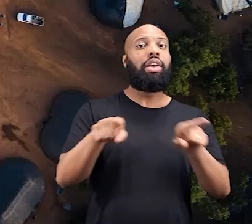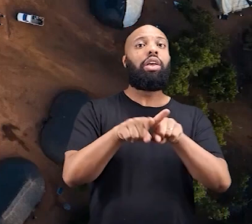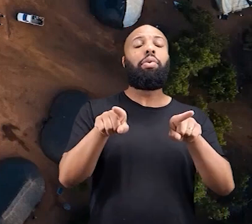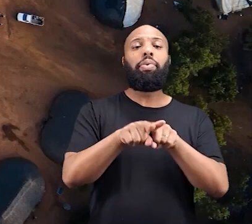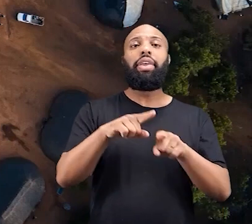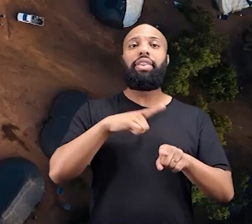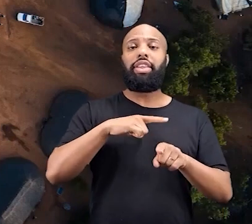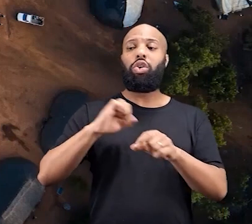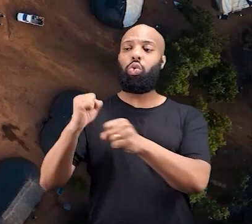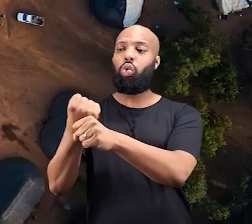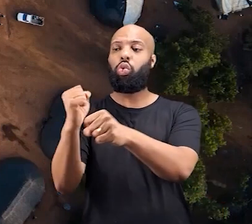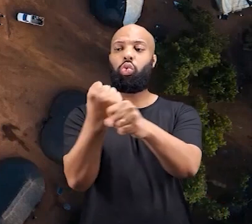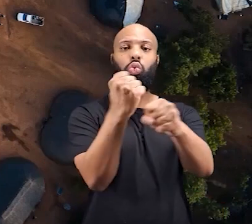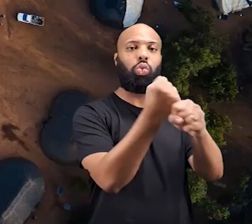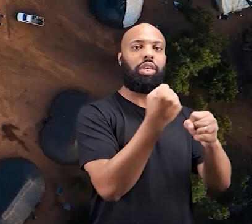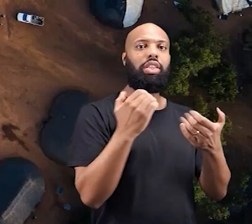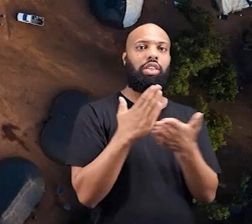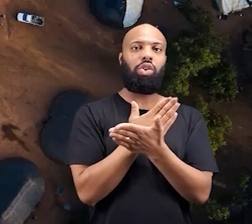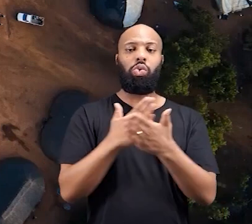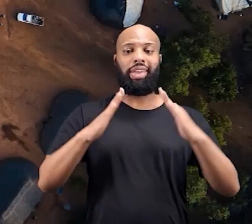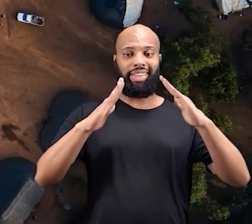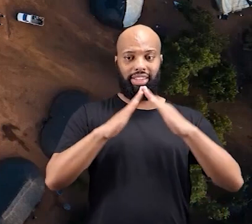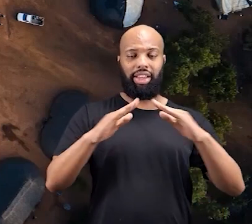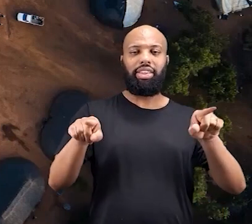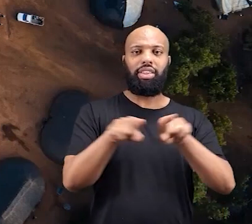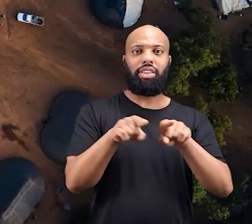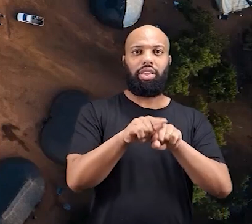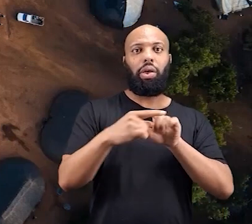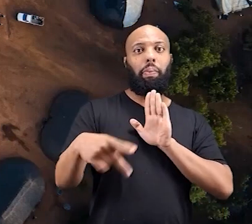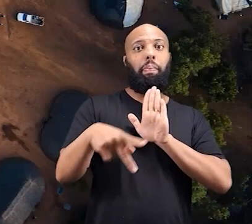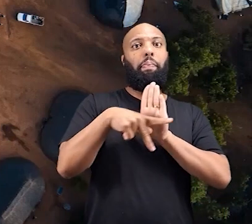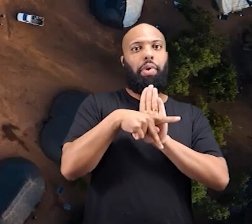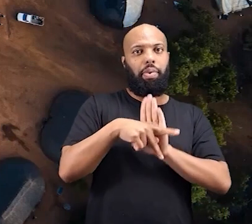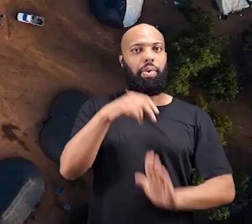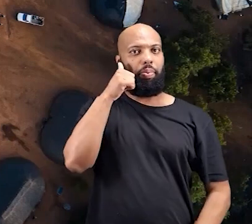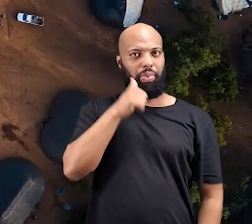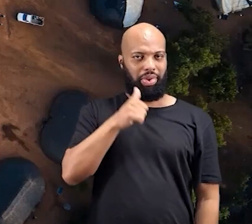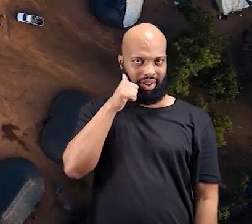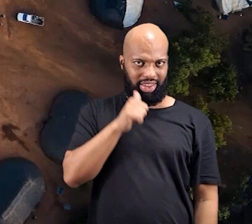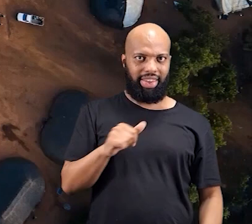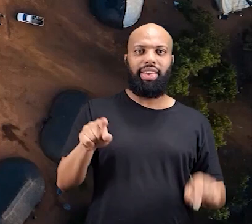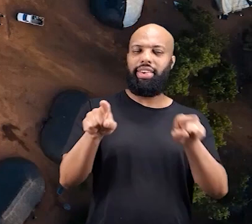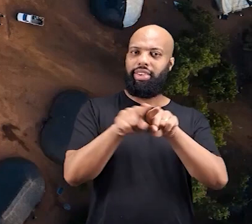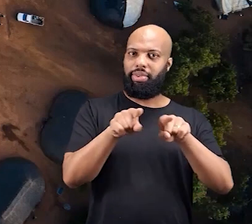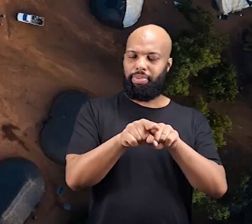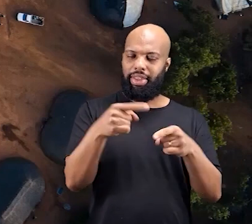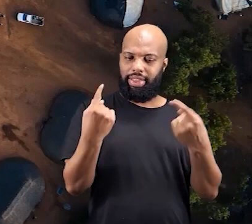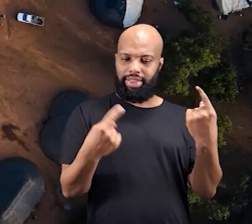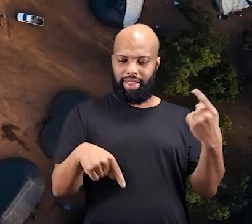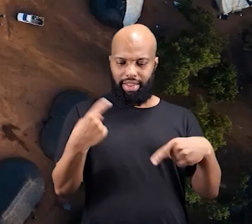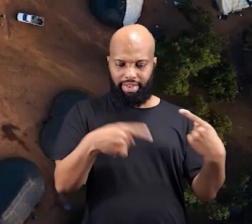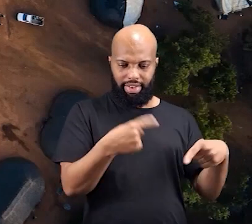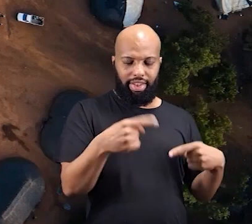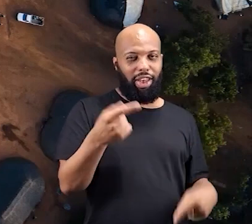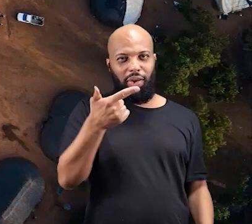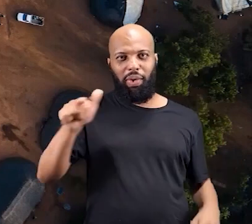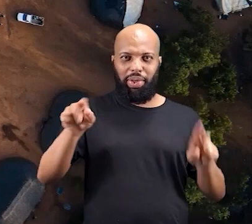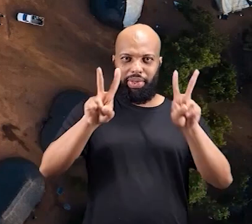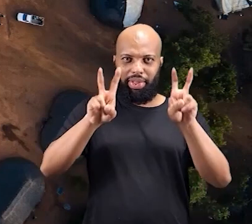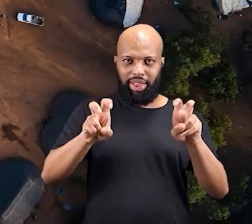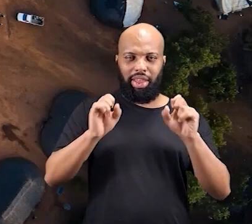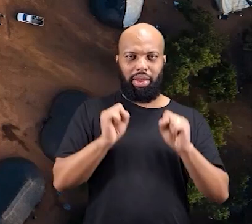de mulheres, né? Estão sendo construídas algumas casas que elas dizem que são a casa das mulheres.